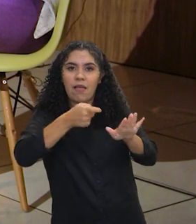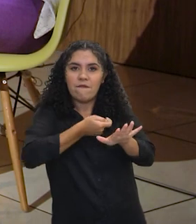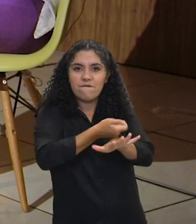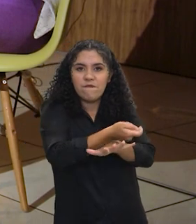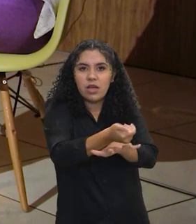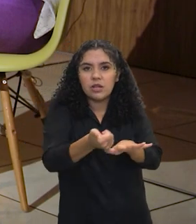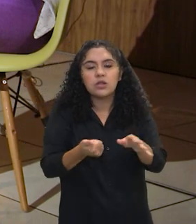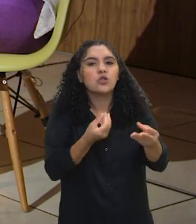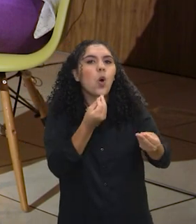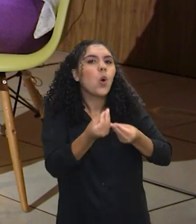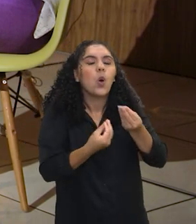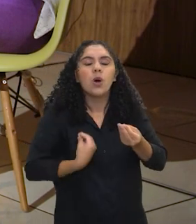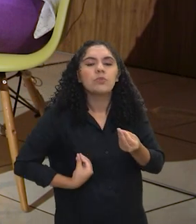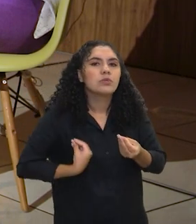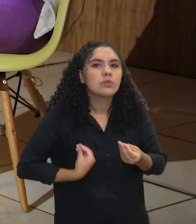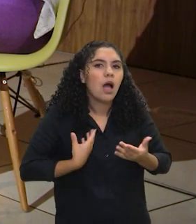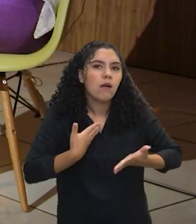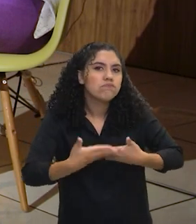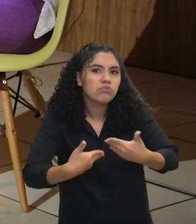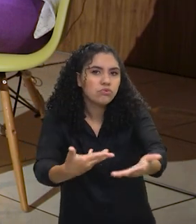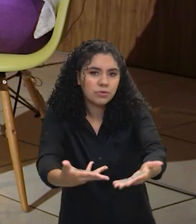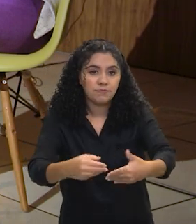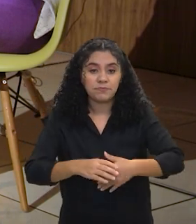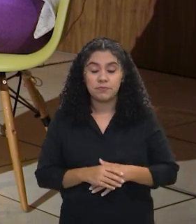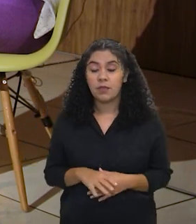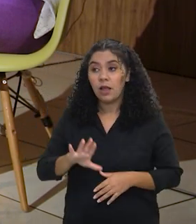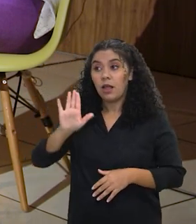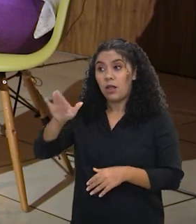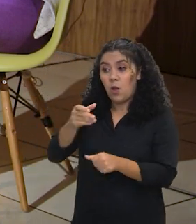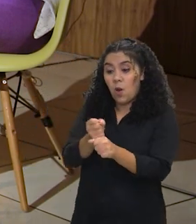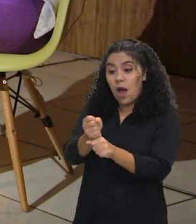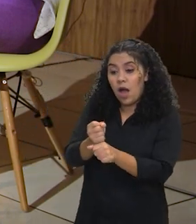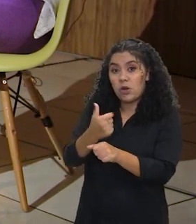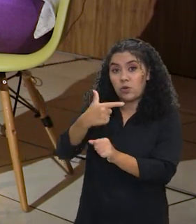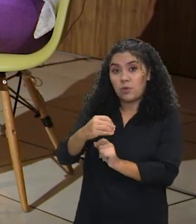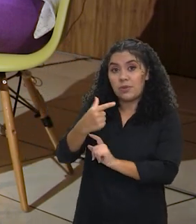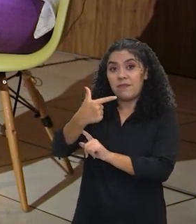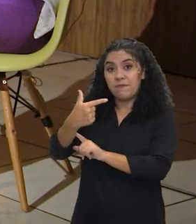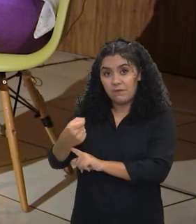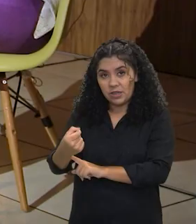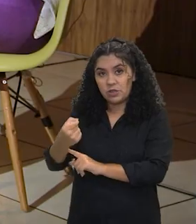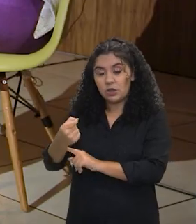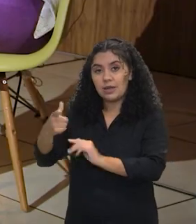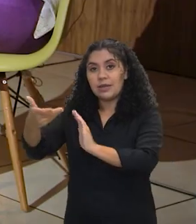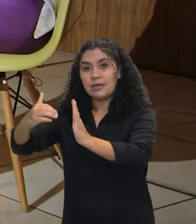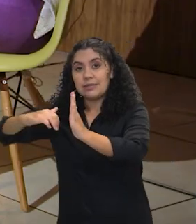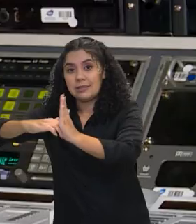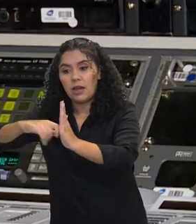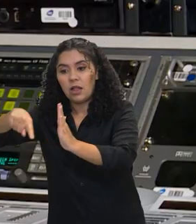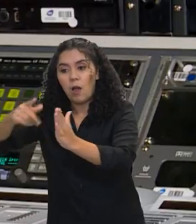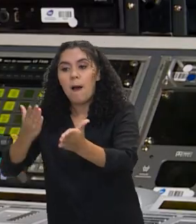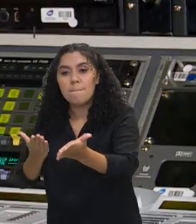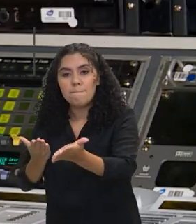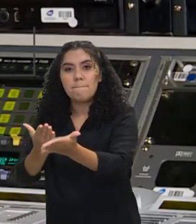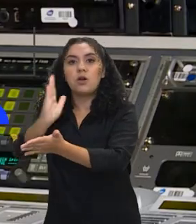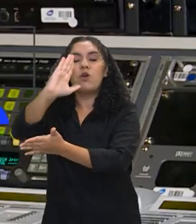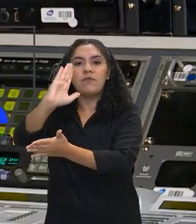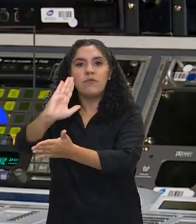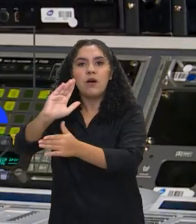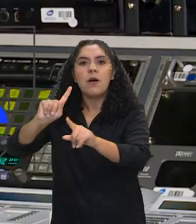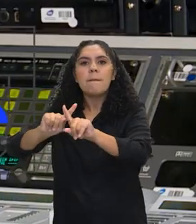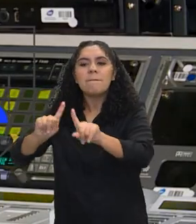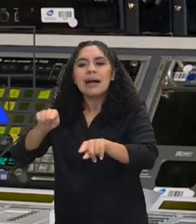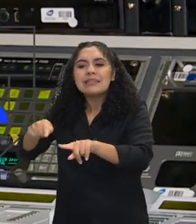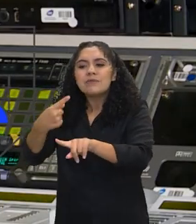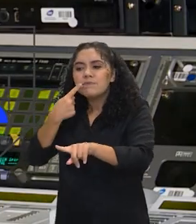que está o andamento nas casas? Olha, o projeto foi aprovado no Senado em 2020, mas um texto que eu acho que é muito pouco atual, muito pouco capaz